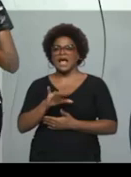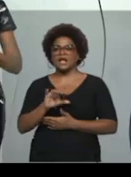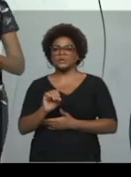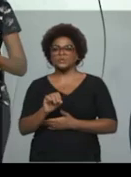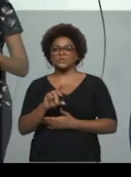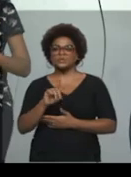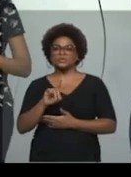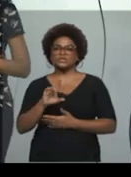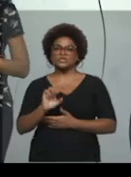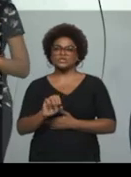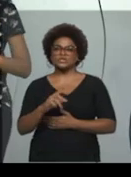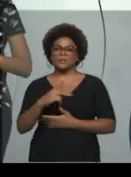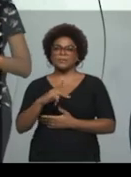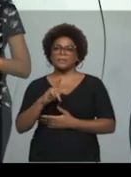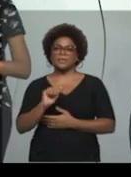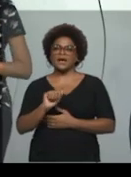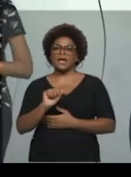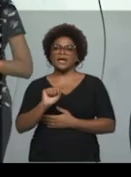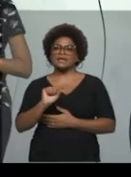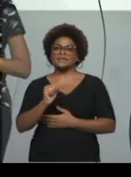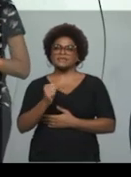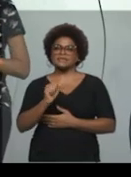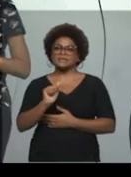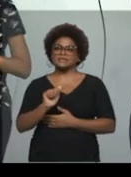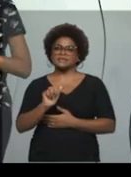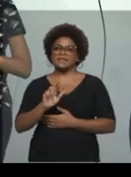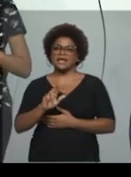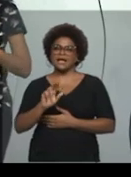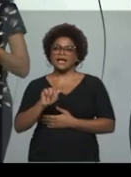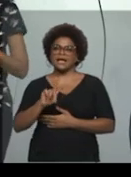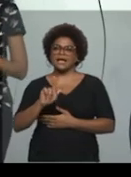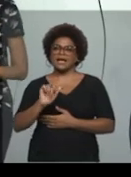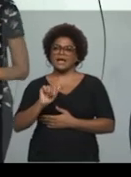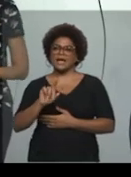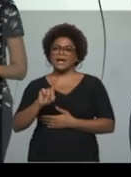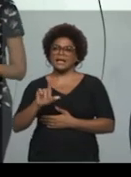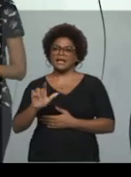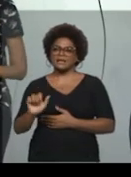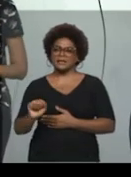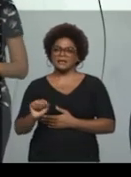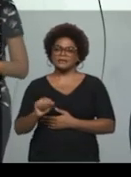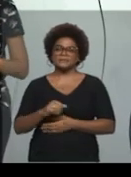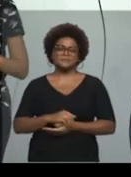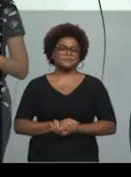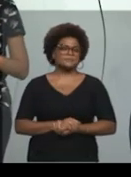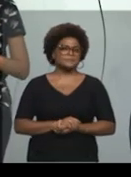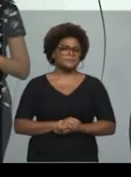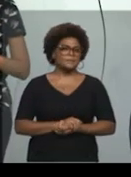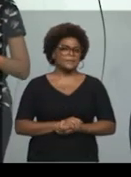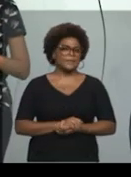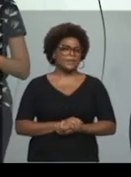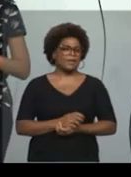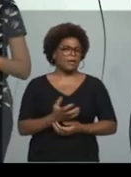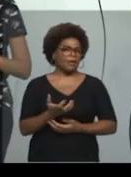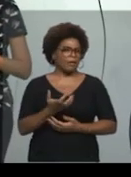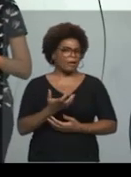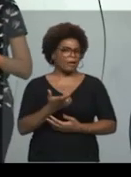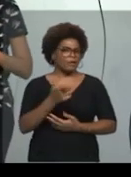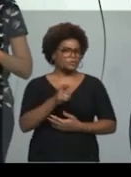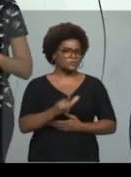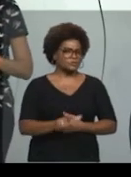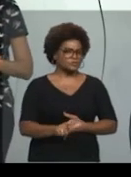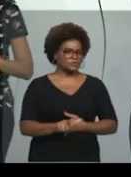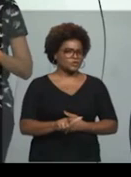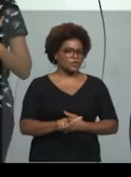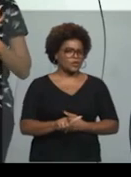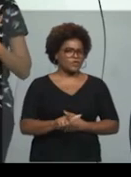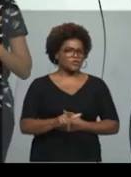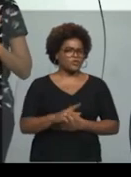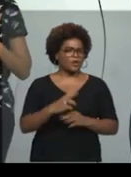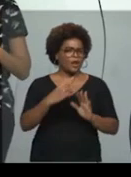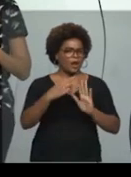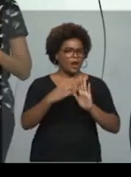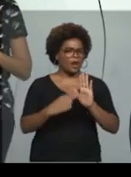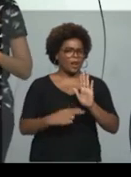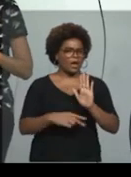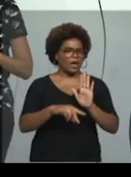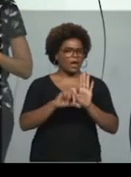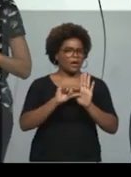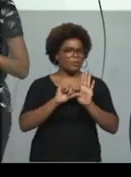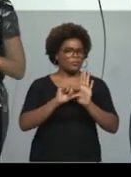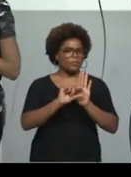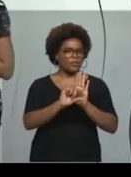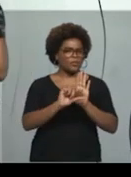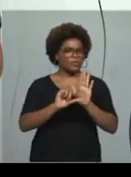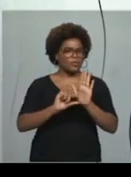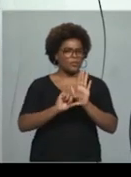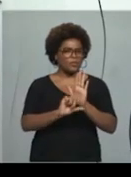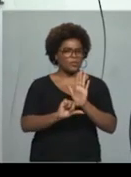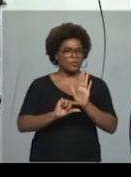voltar, antes de iniciarmos na questão, eu gostaria de voltar em alguns aspectos desse trecho